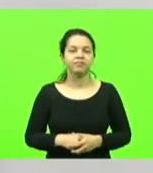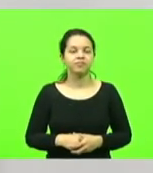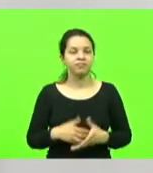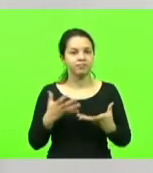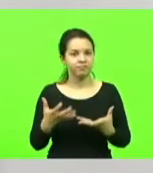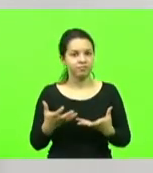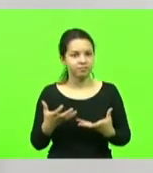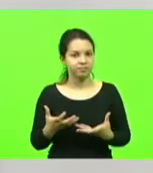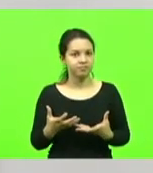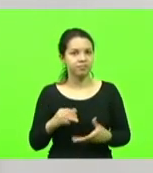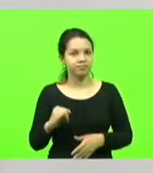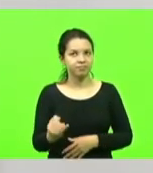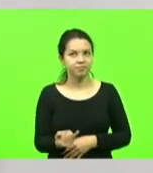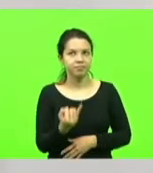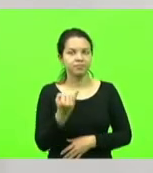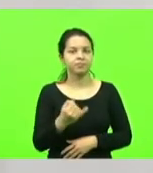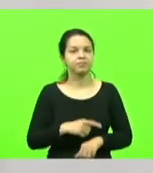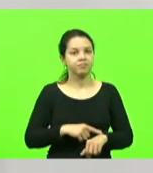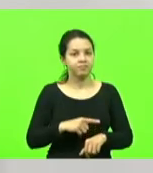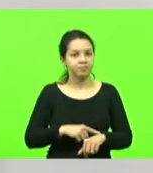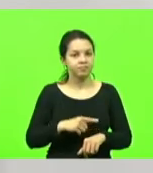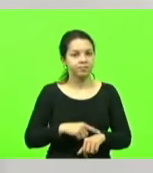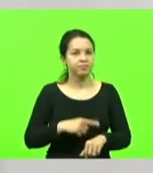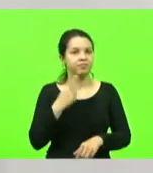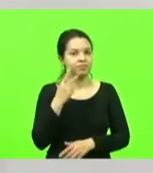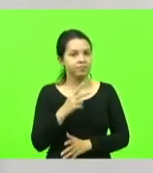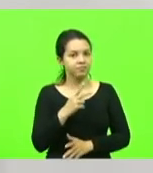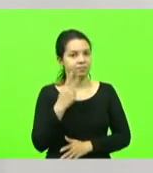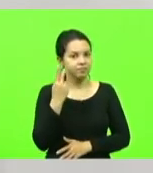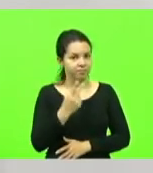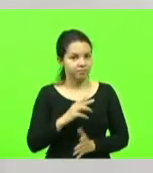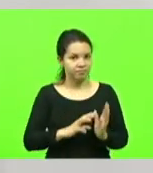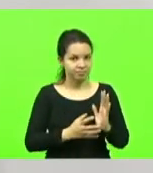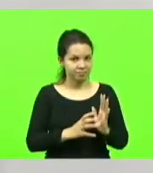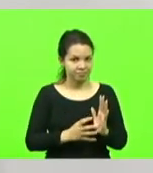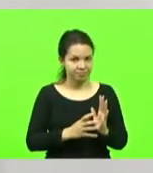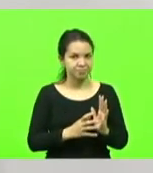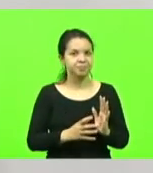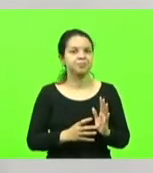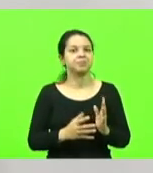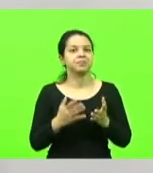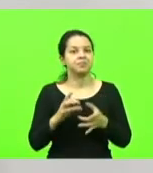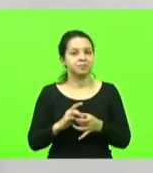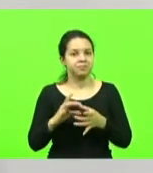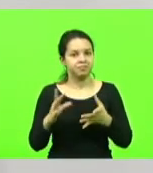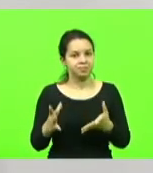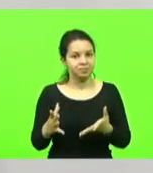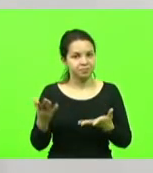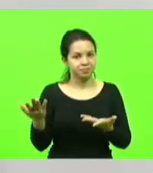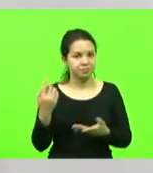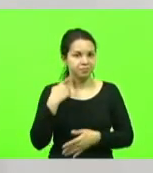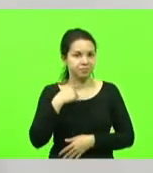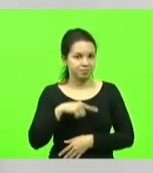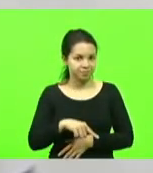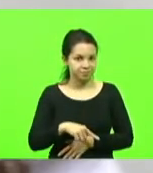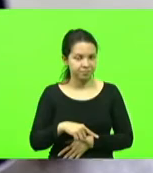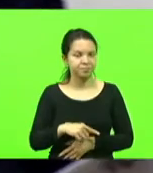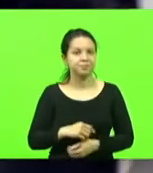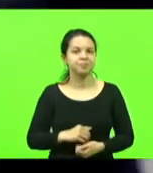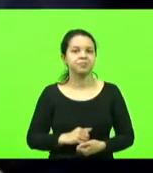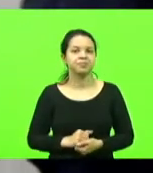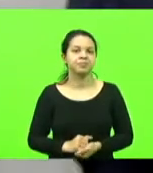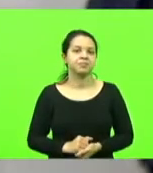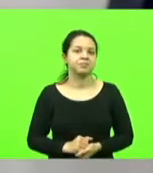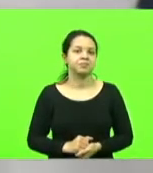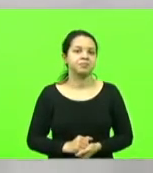o horário do partido, a concessão aqui do meu amigo deputado Silvio Drev, para fazer aqui, deputado Silvio,